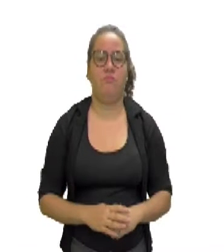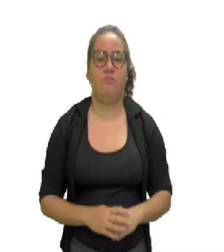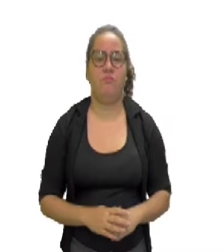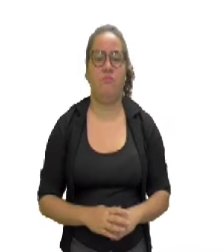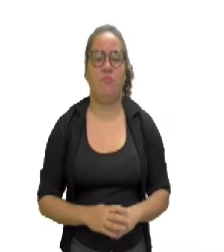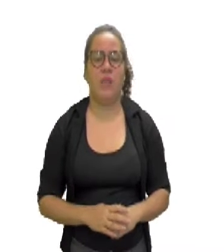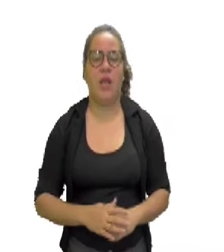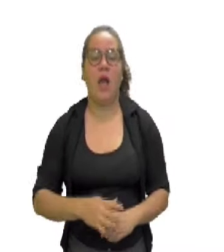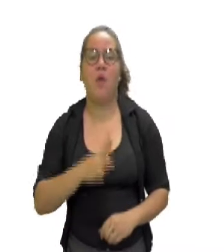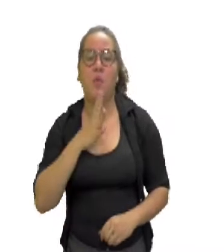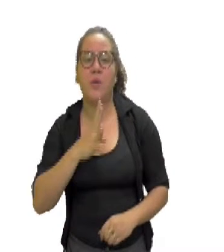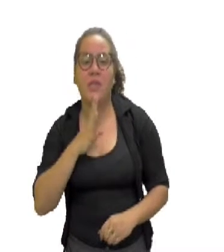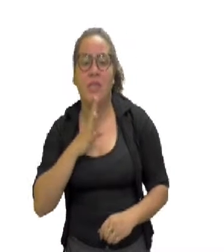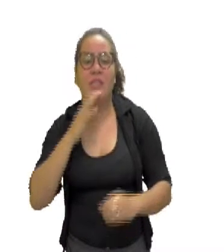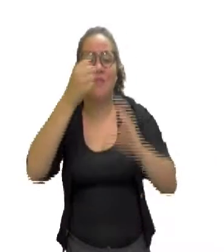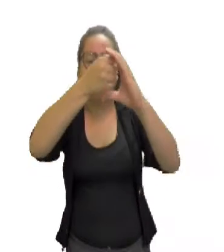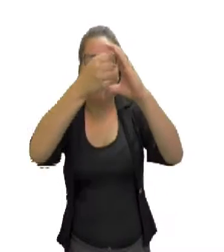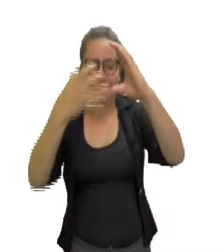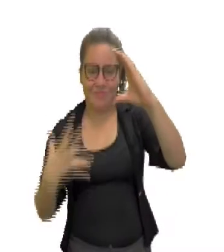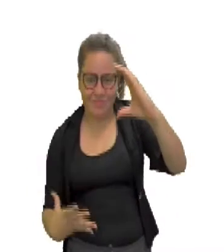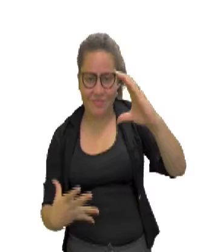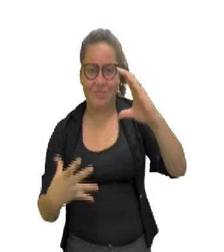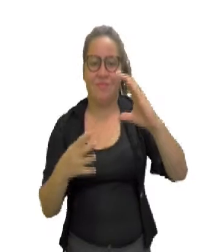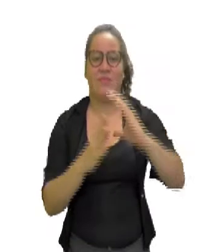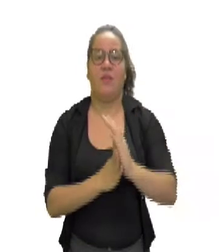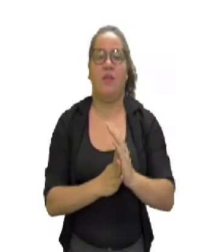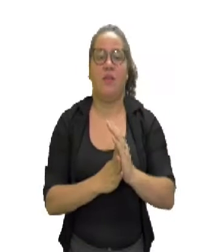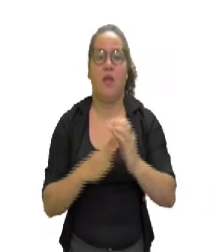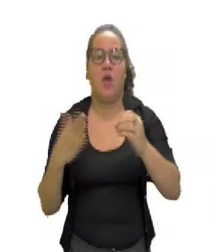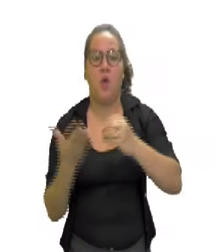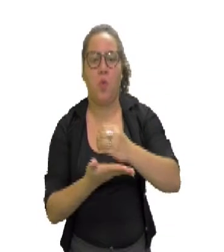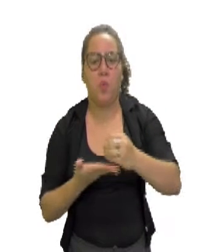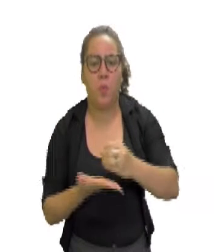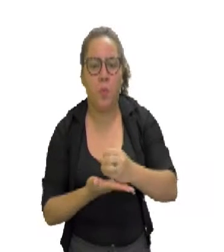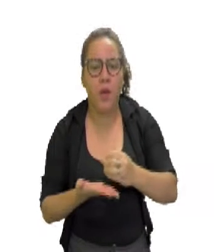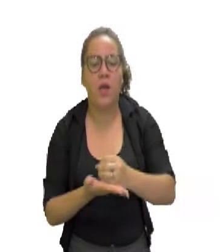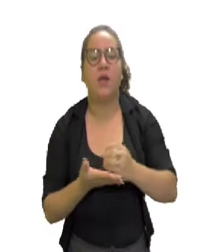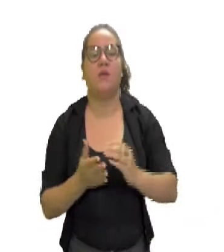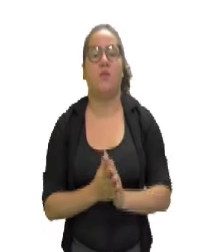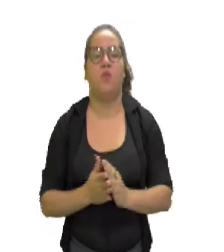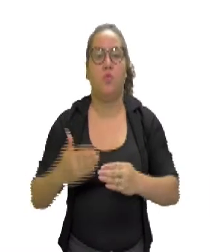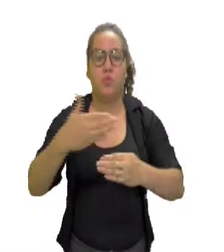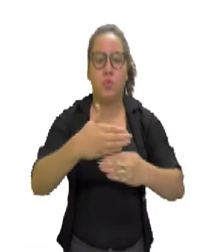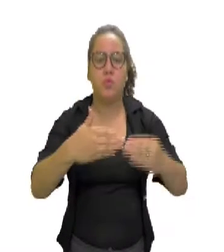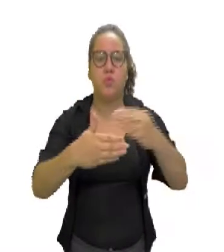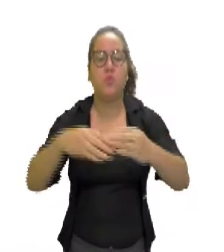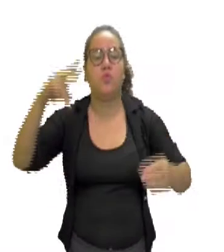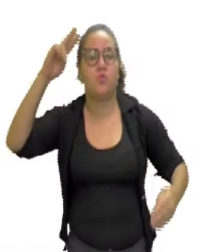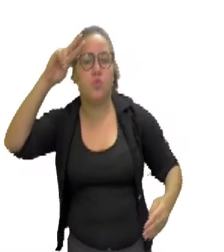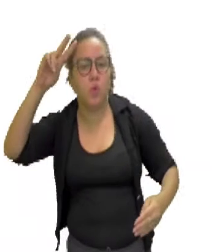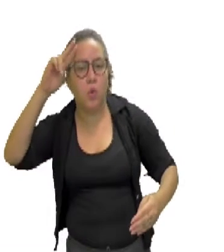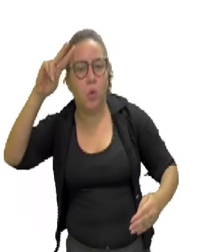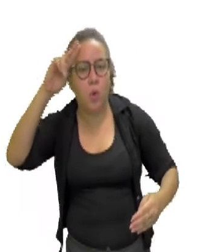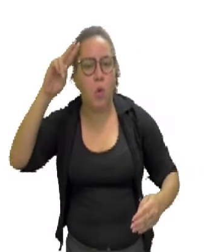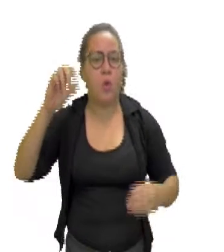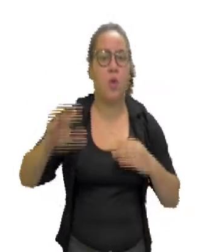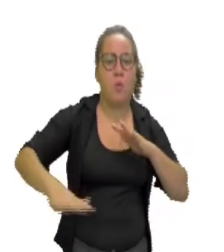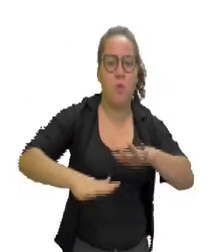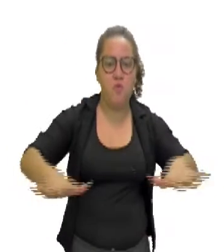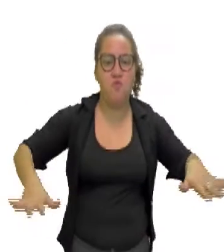Identificar as características e os elementos constitutivos, história, movimentos,